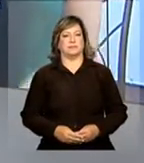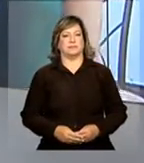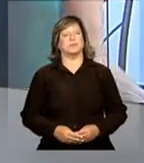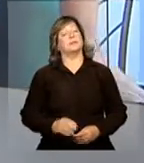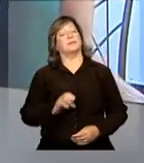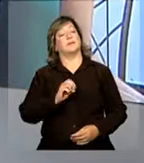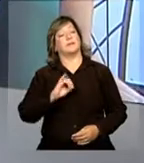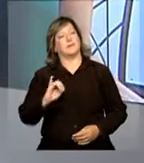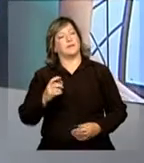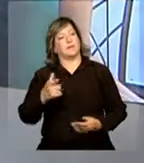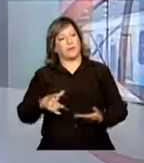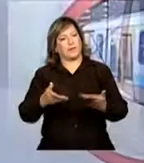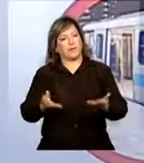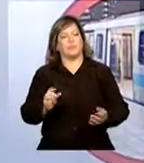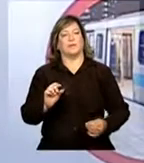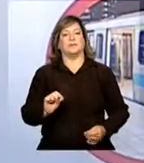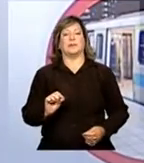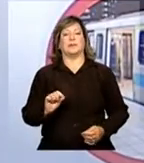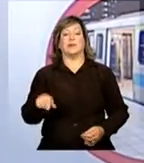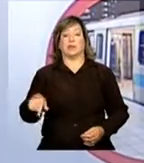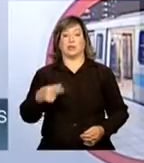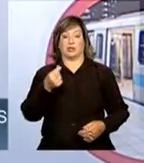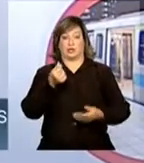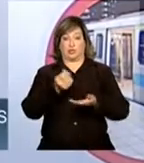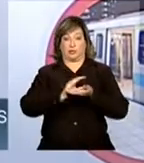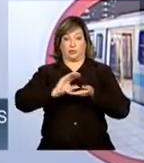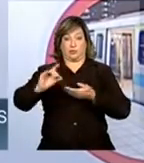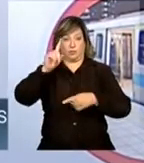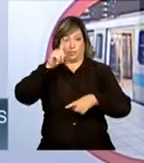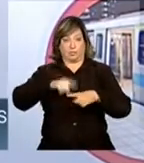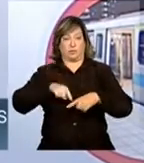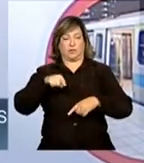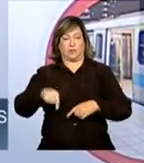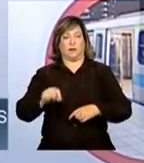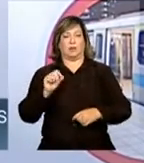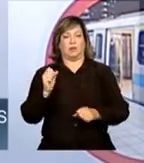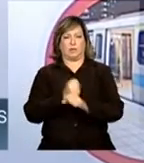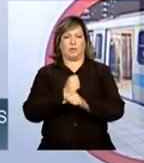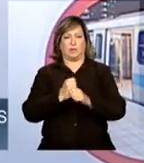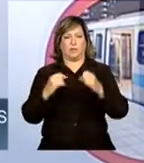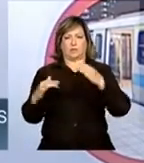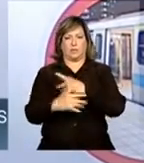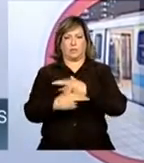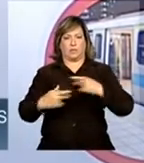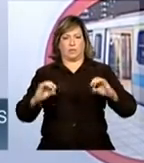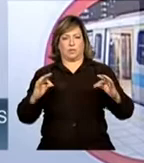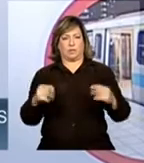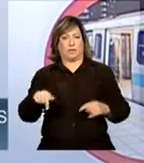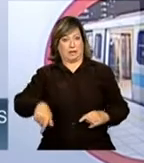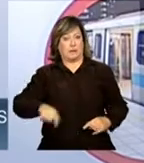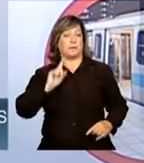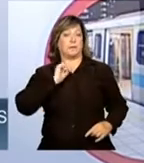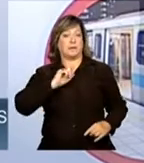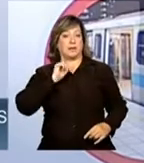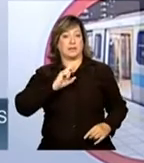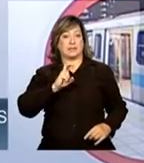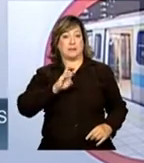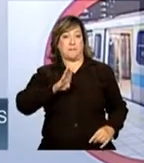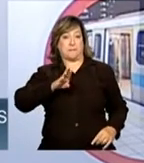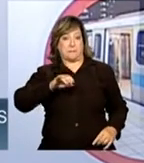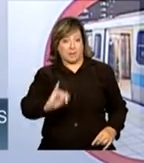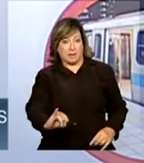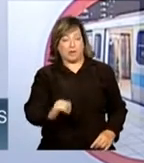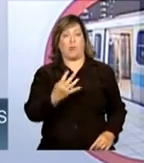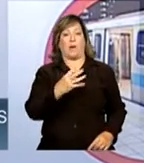Olá novamente, Daniele. O investimento total em mobilidade urbana aqui no estado de Minas Gerais é de 5 bilhões 400